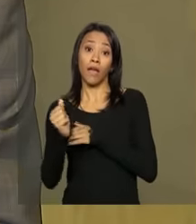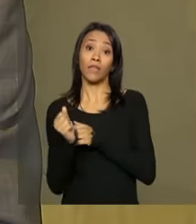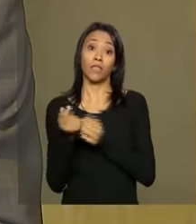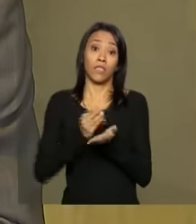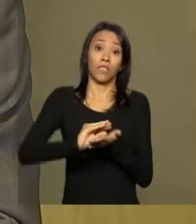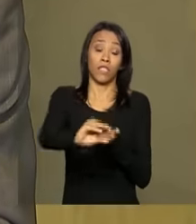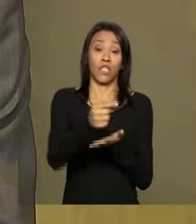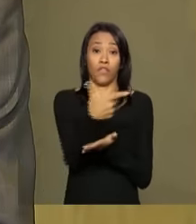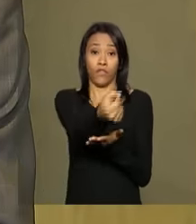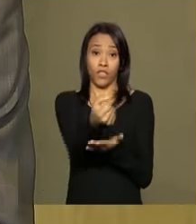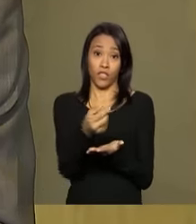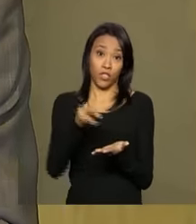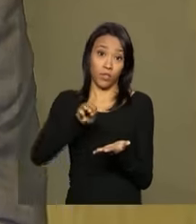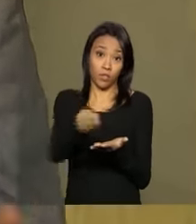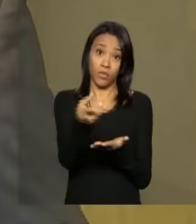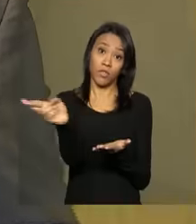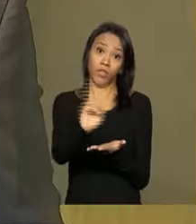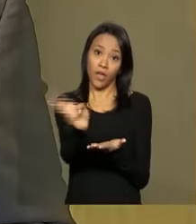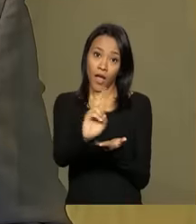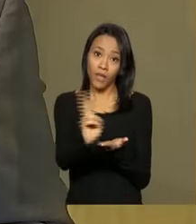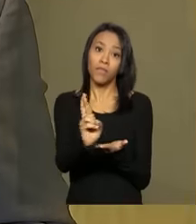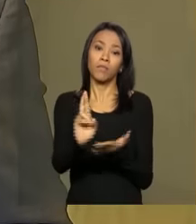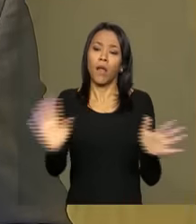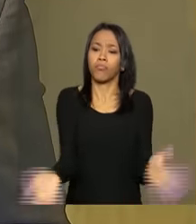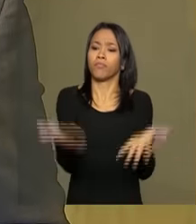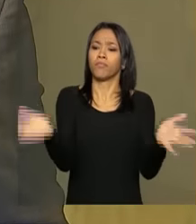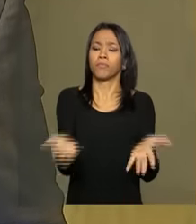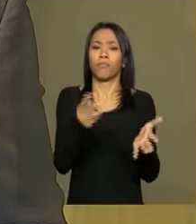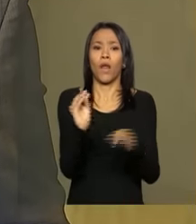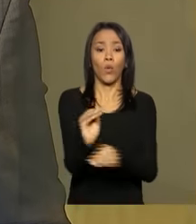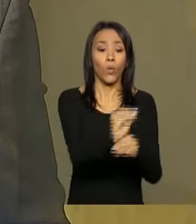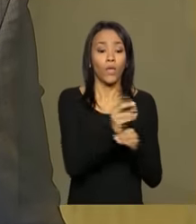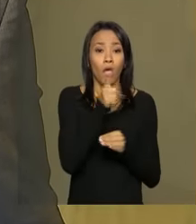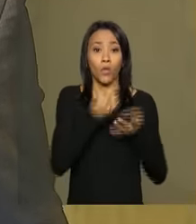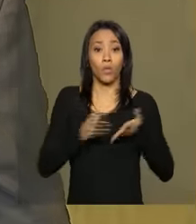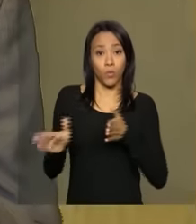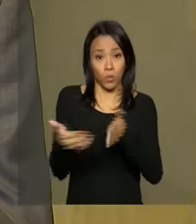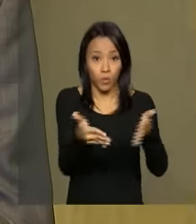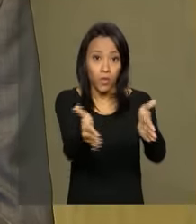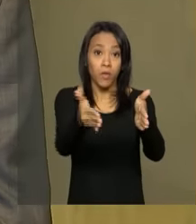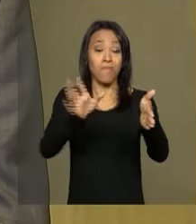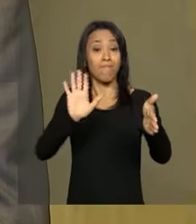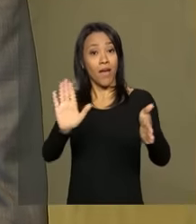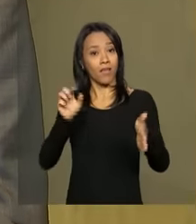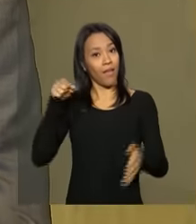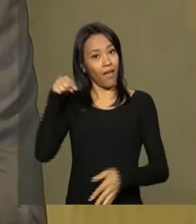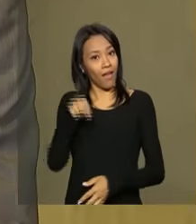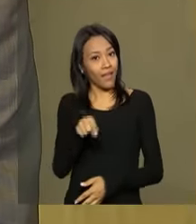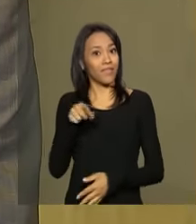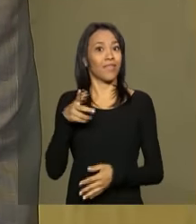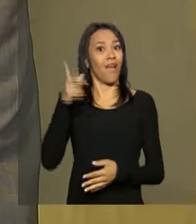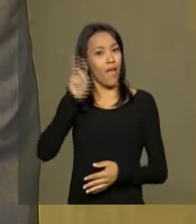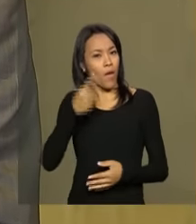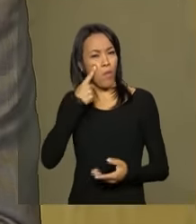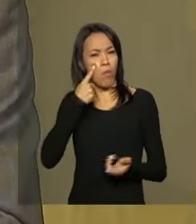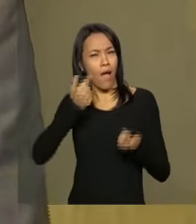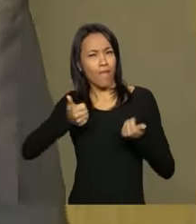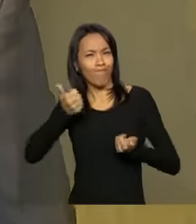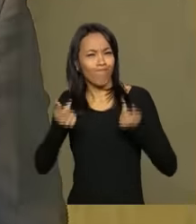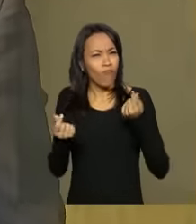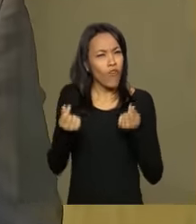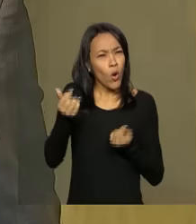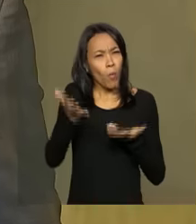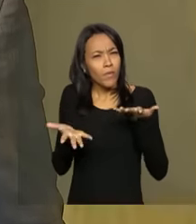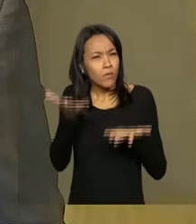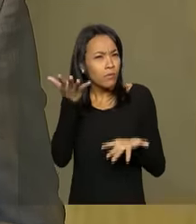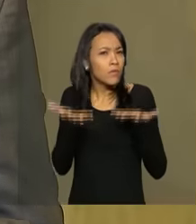bilhões de reais em 15 anos na recuperação da bacia do Rio Doce. Mas esta é uma estimativa, um valor